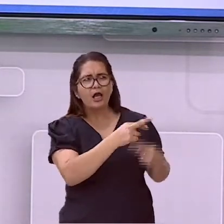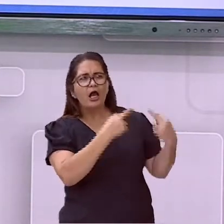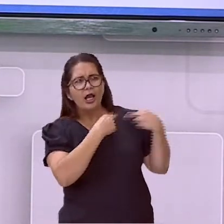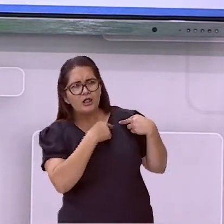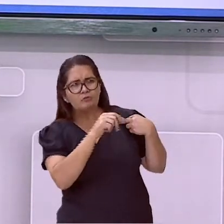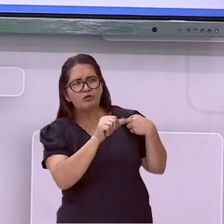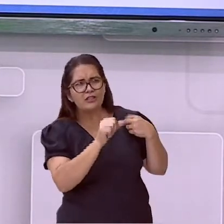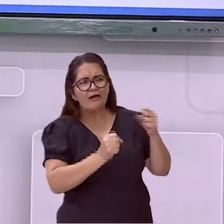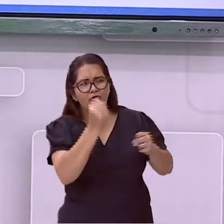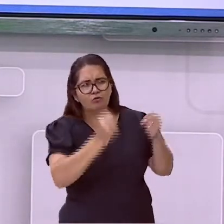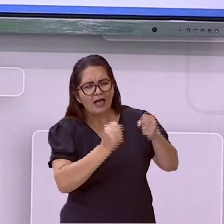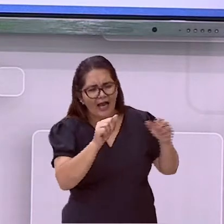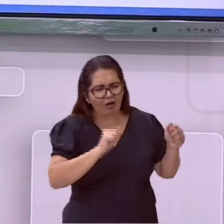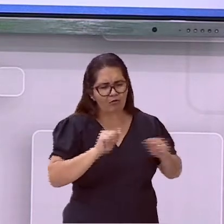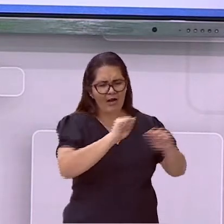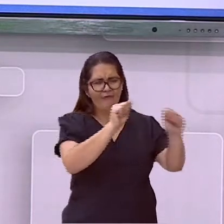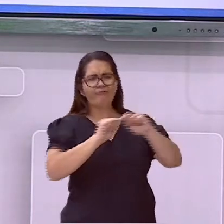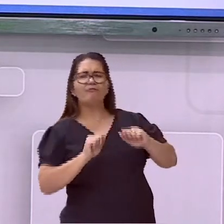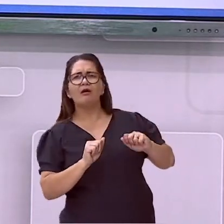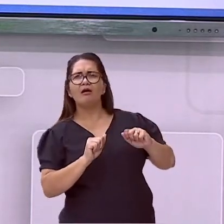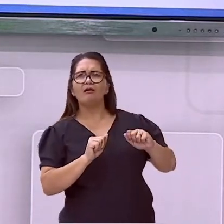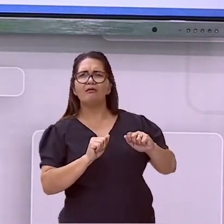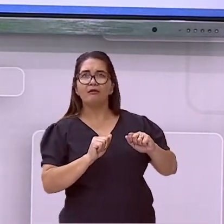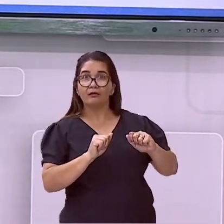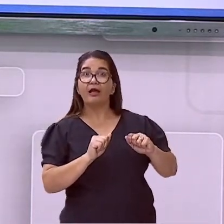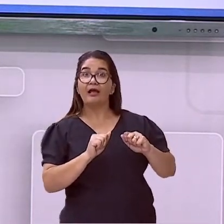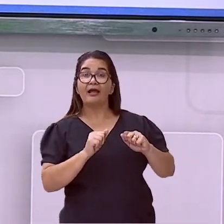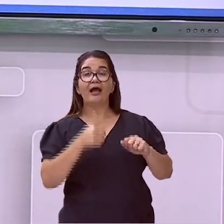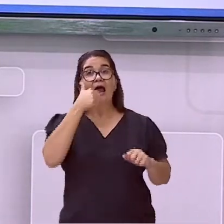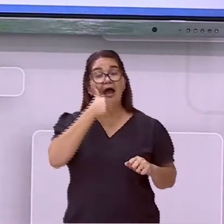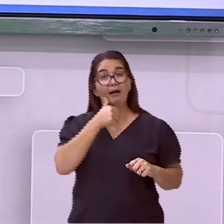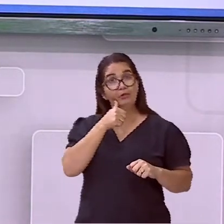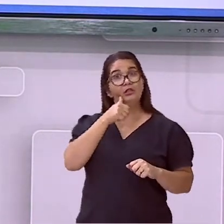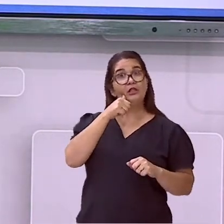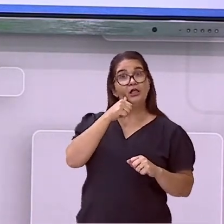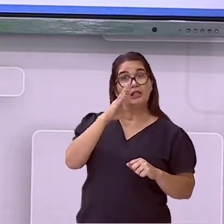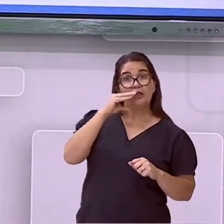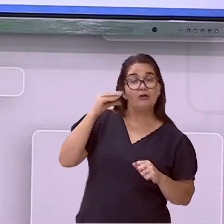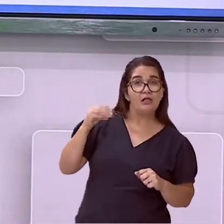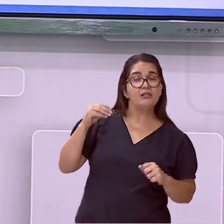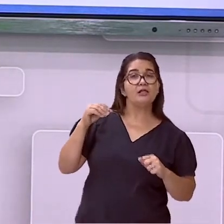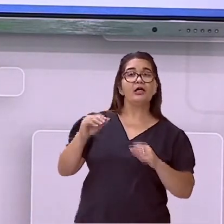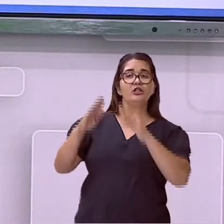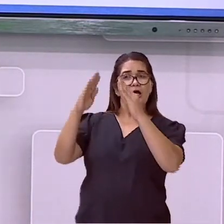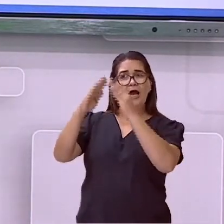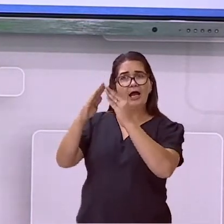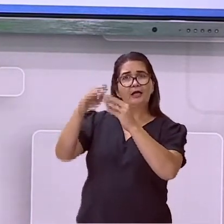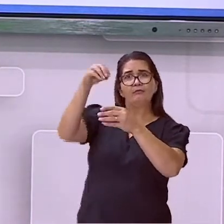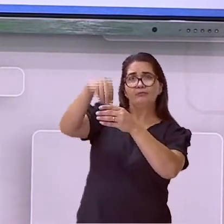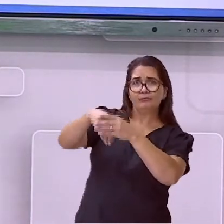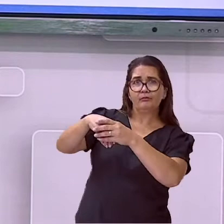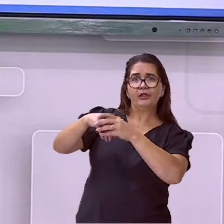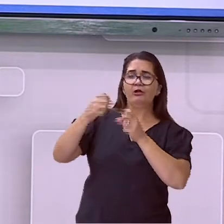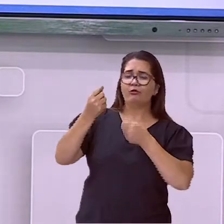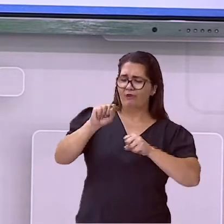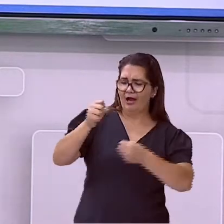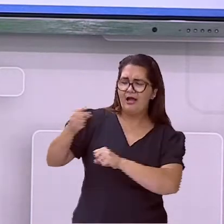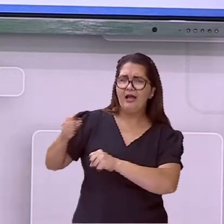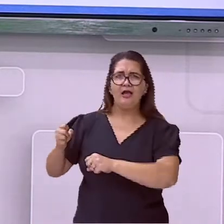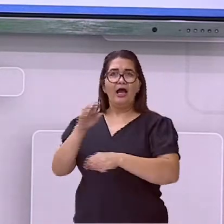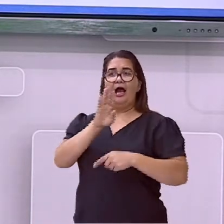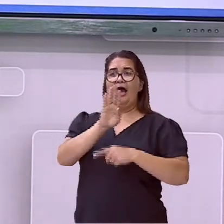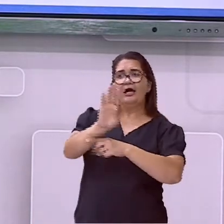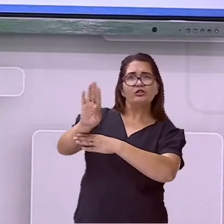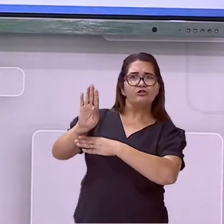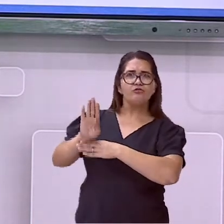vejo um colega que tem mais abertura fazendo coisas que meus pais não aceitam. E aí?